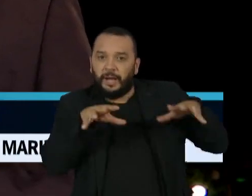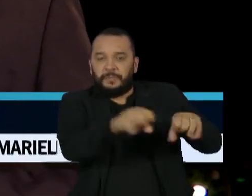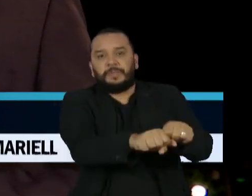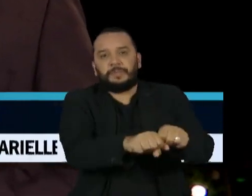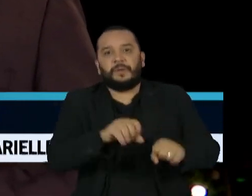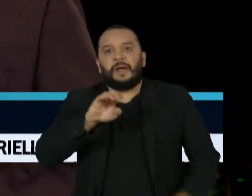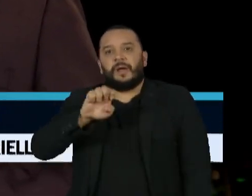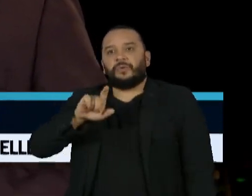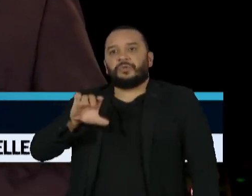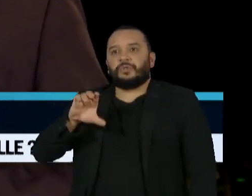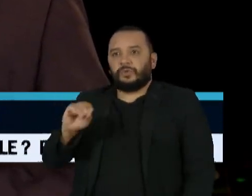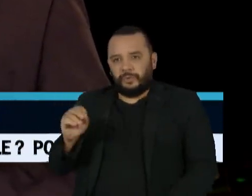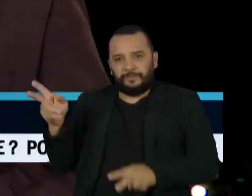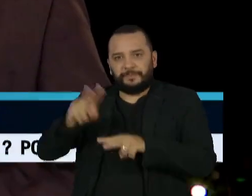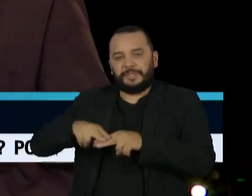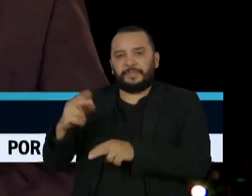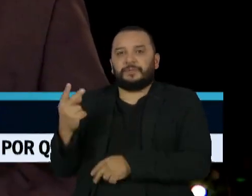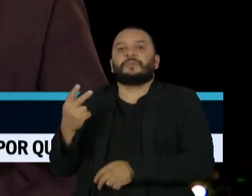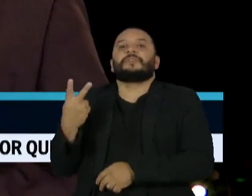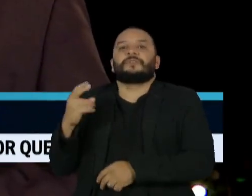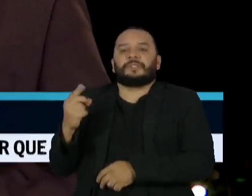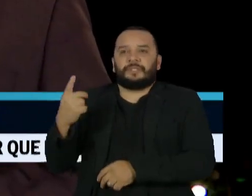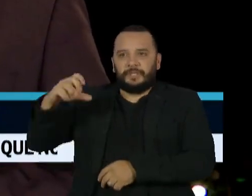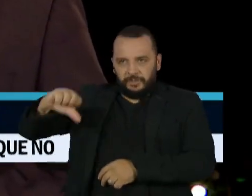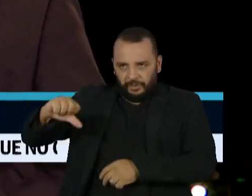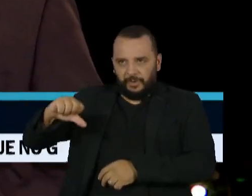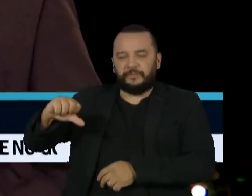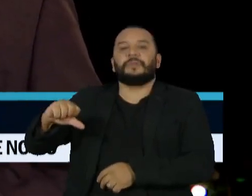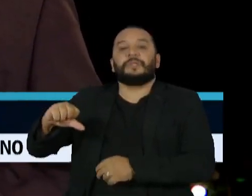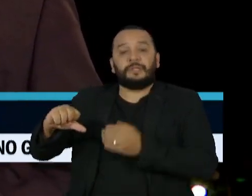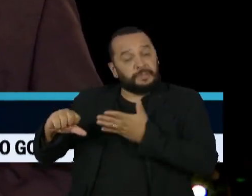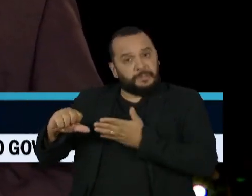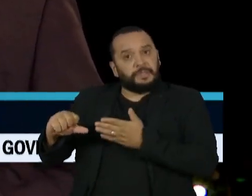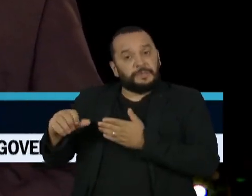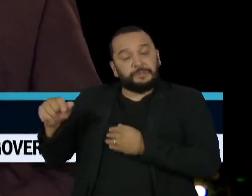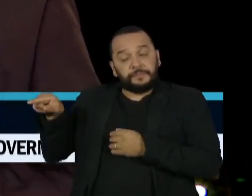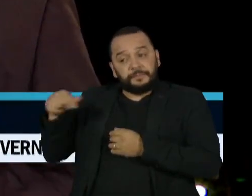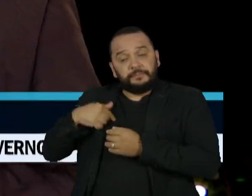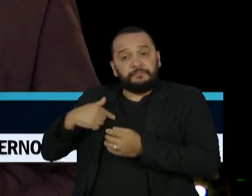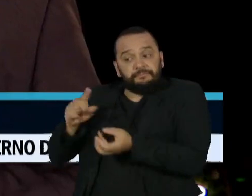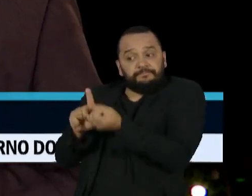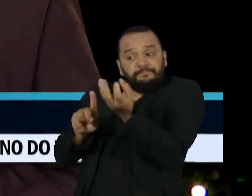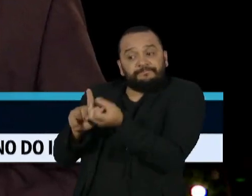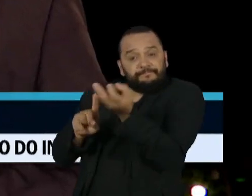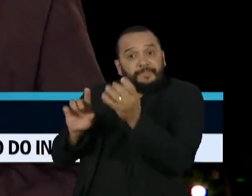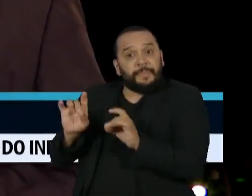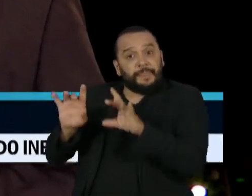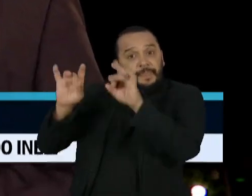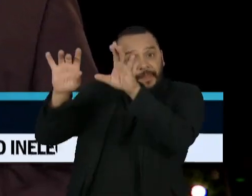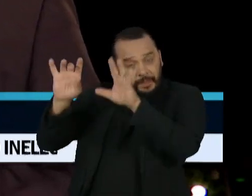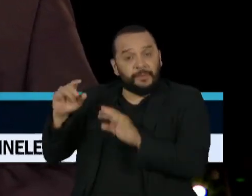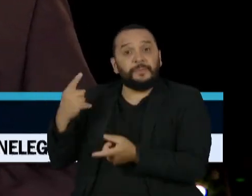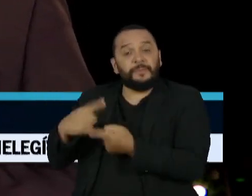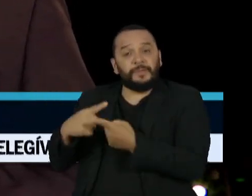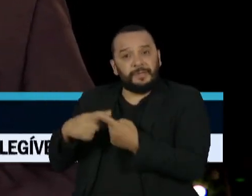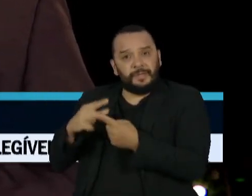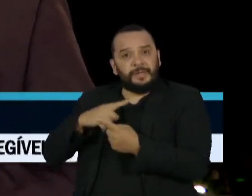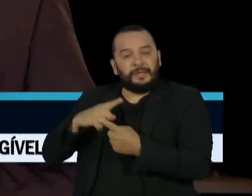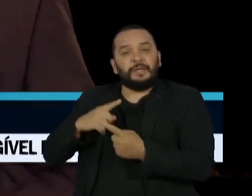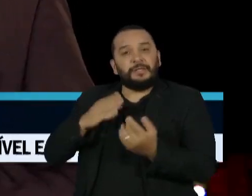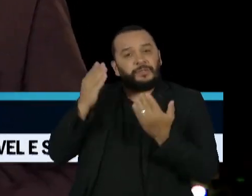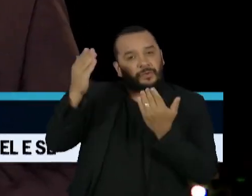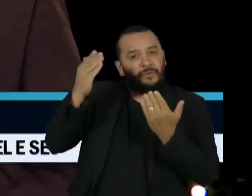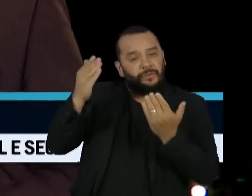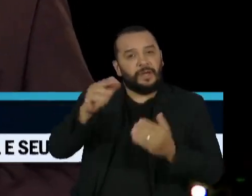2019. Segundo a Polícia Federal, ele foi convencido a fazer uma delação premiada após desconfiar de